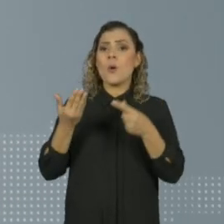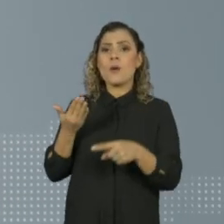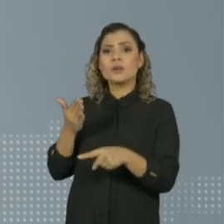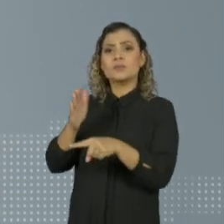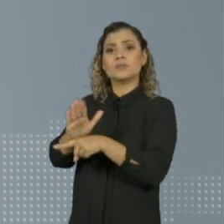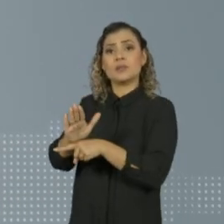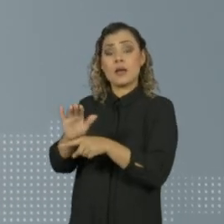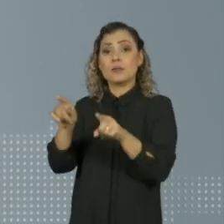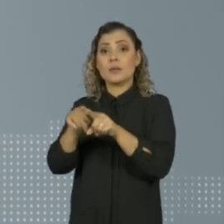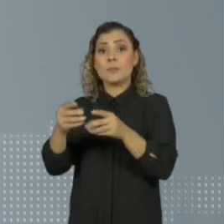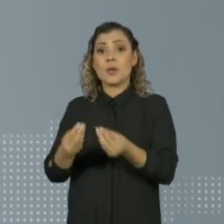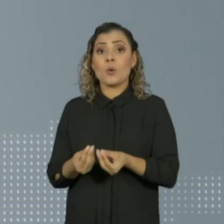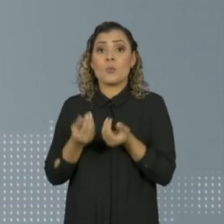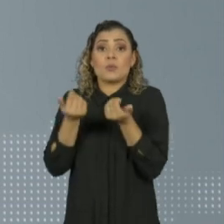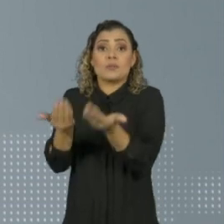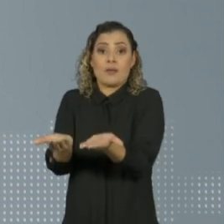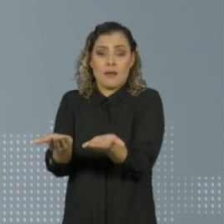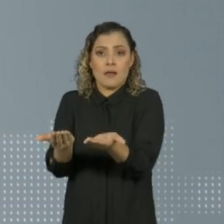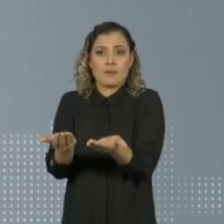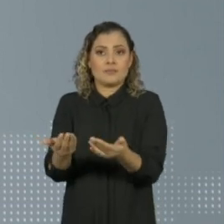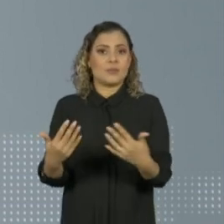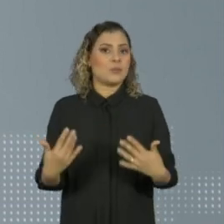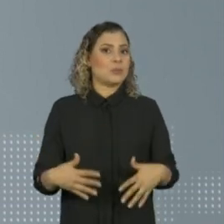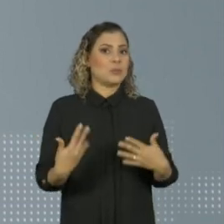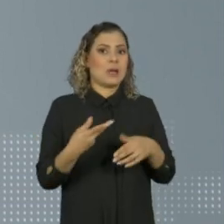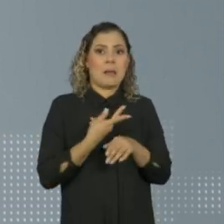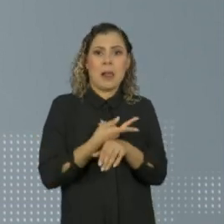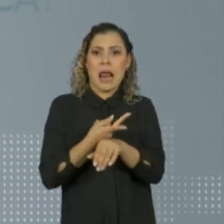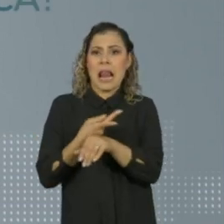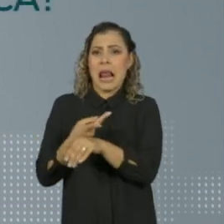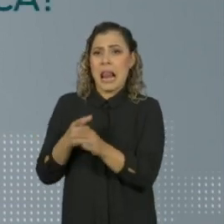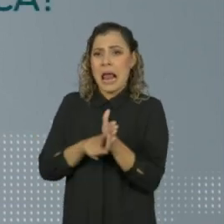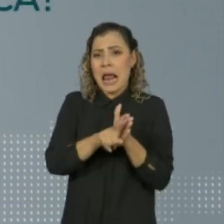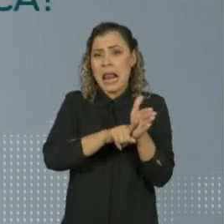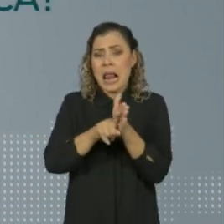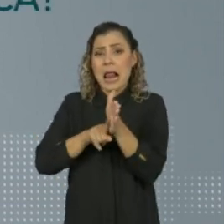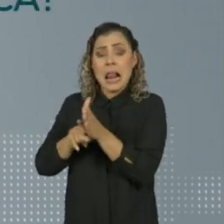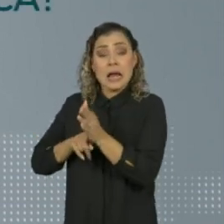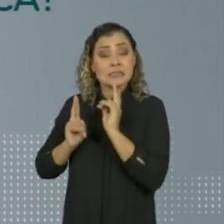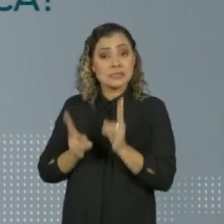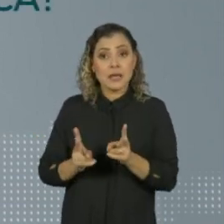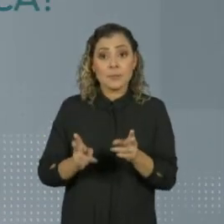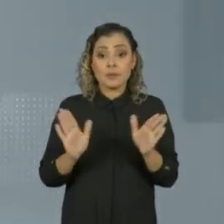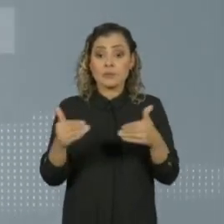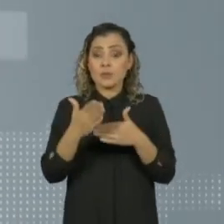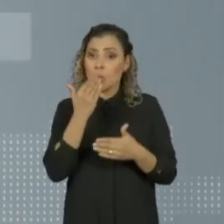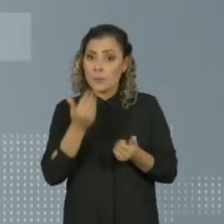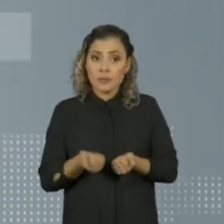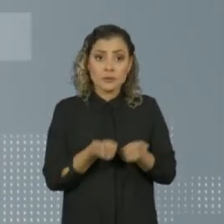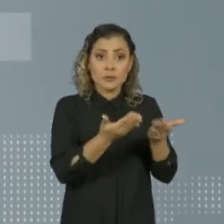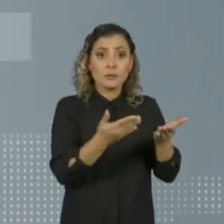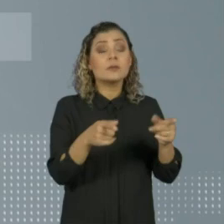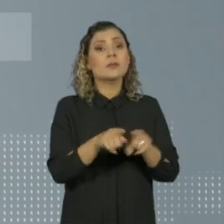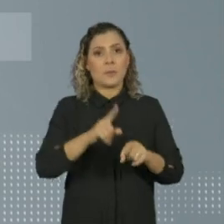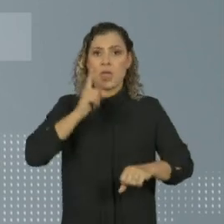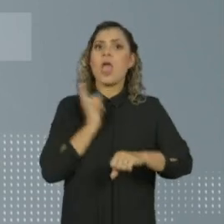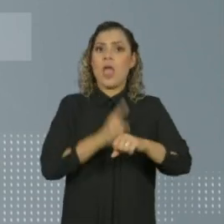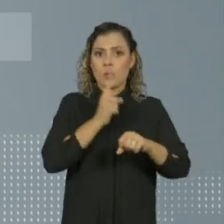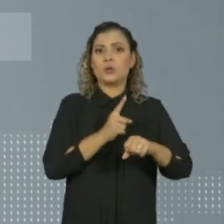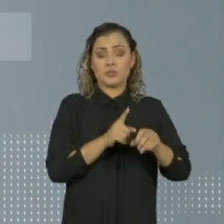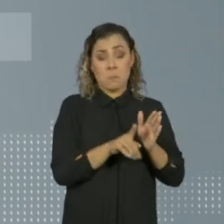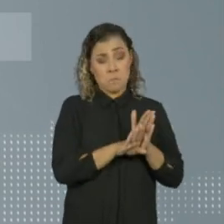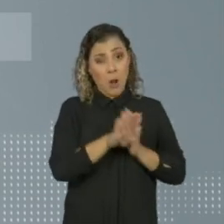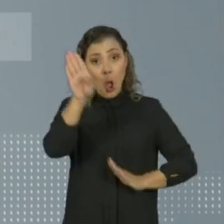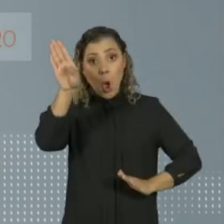e como doar nunca foram tão procurados. Pesquisas sobre cesta básica também bateram recorde no último